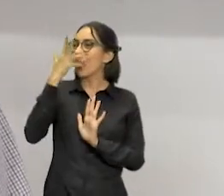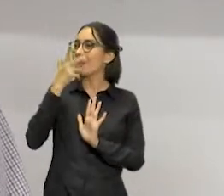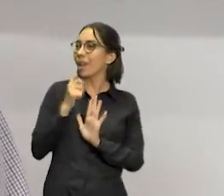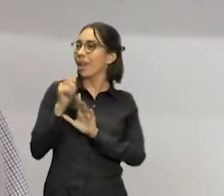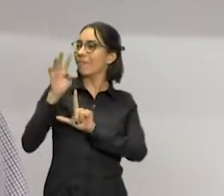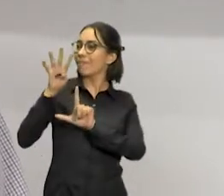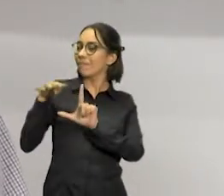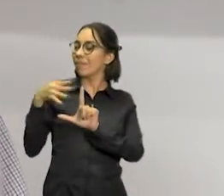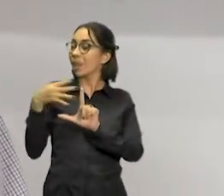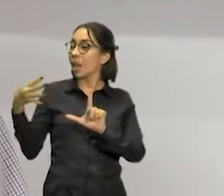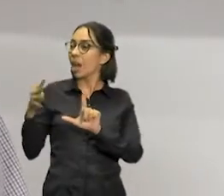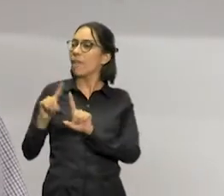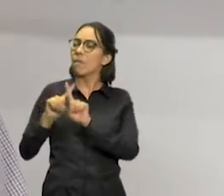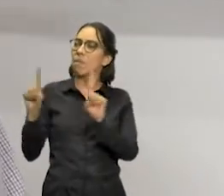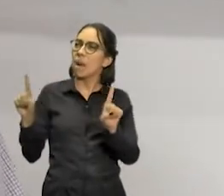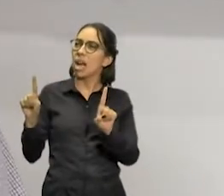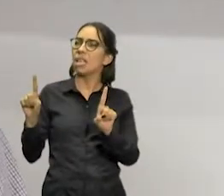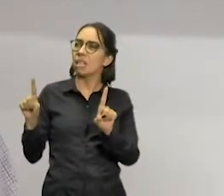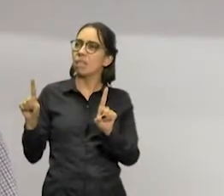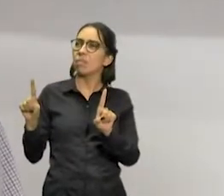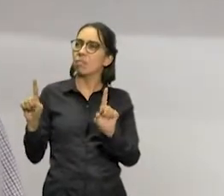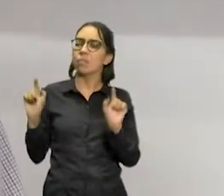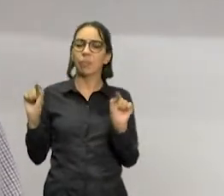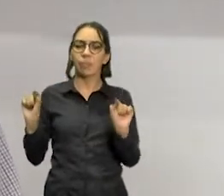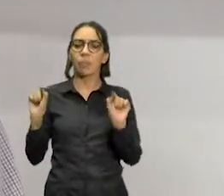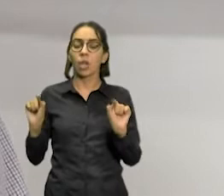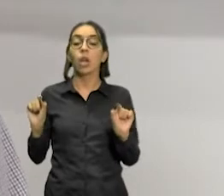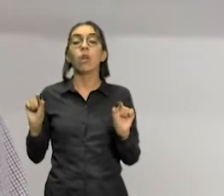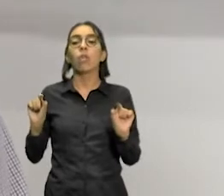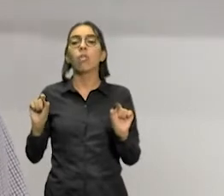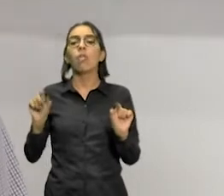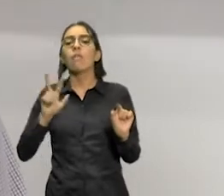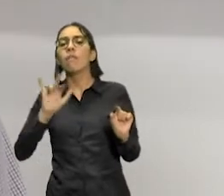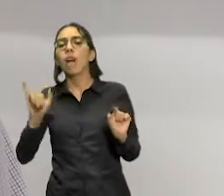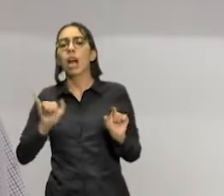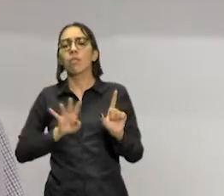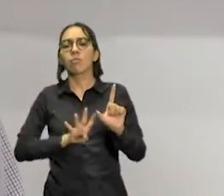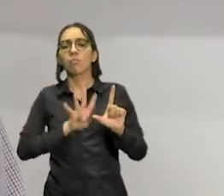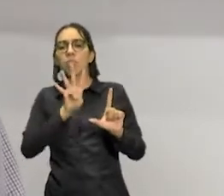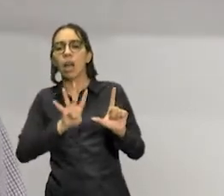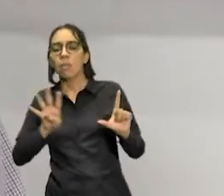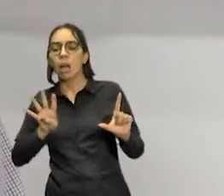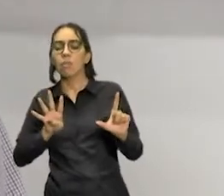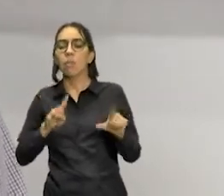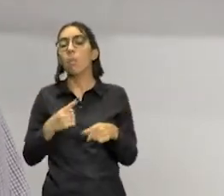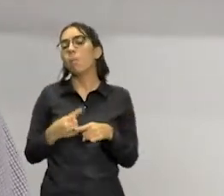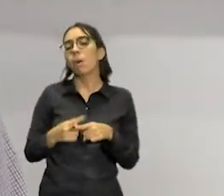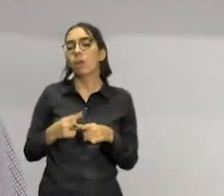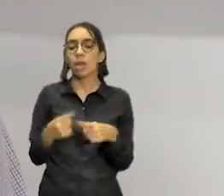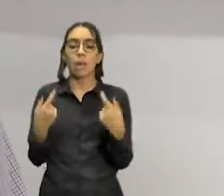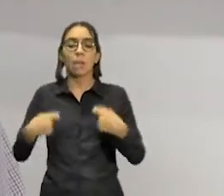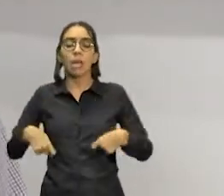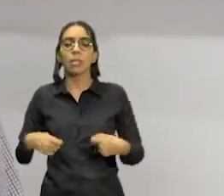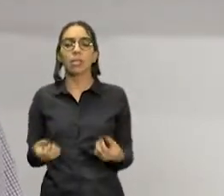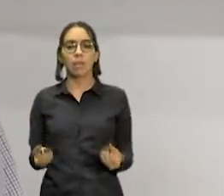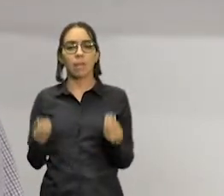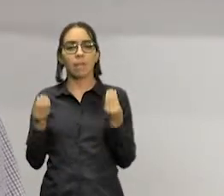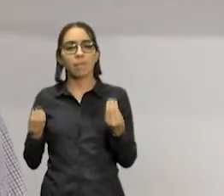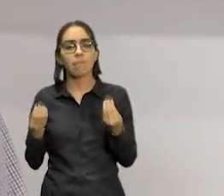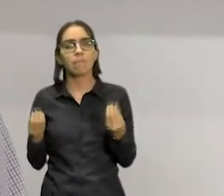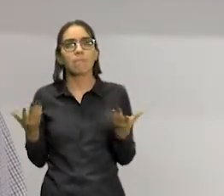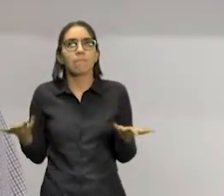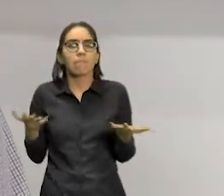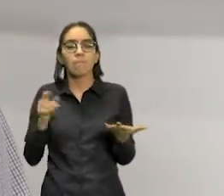Agora é o seguinte, que gráficos é que nós vamos gerar, por que vamos gerar isso, para que servem os gráficos,